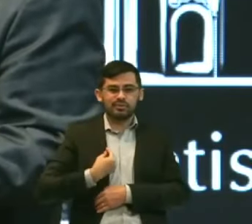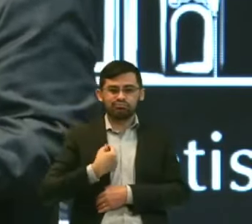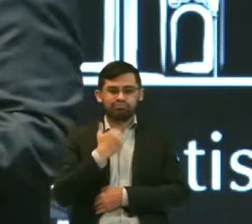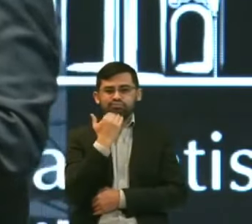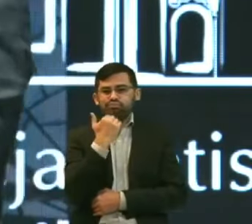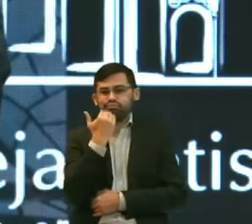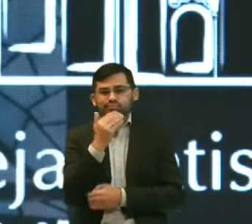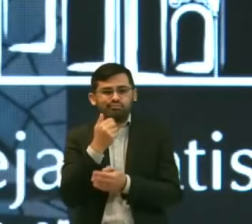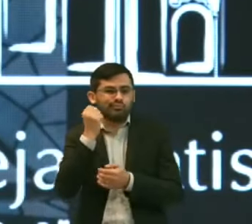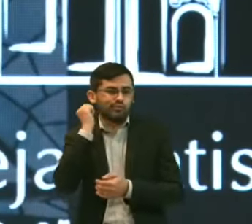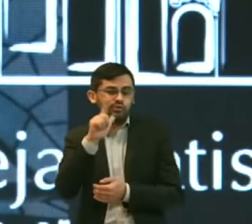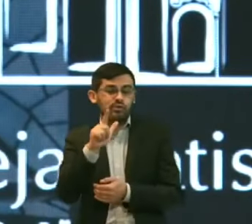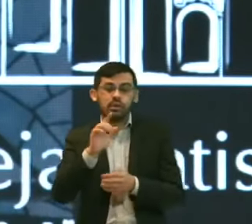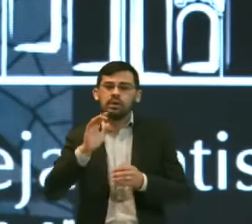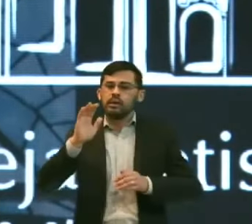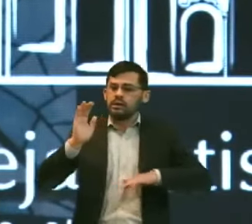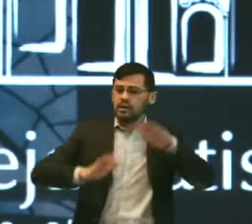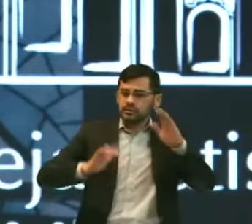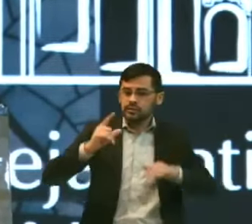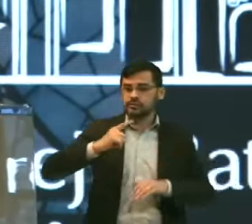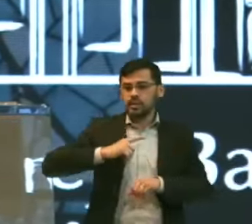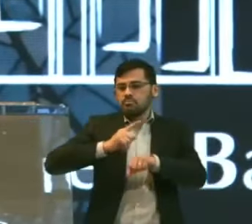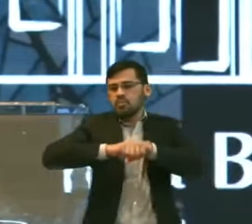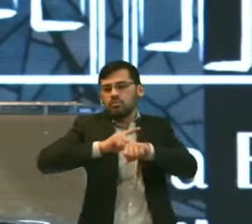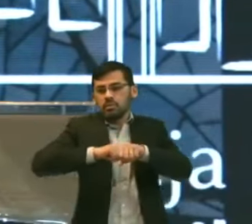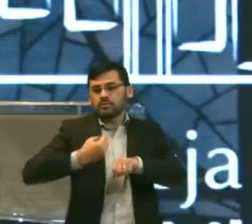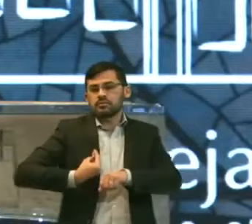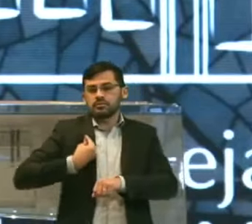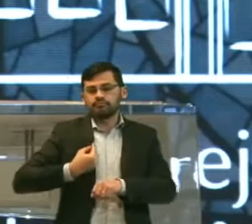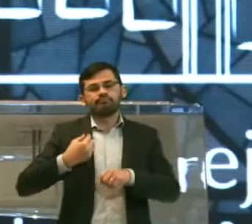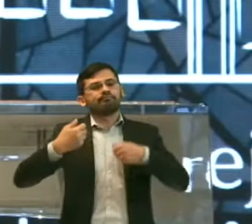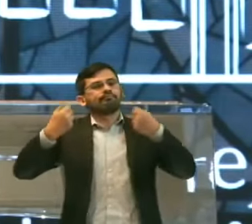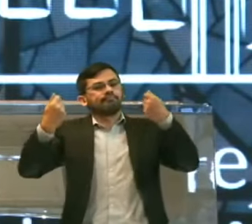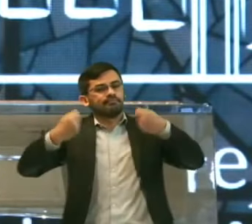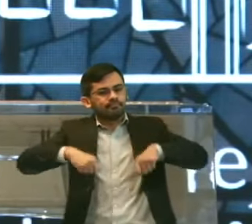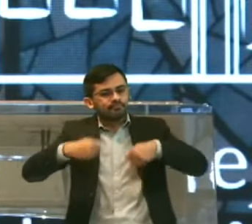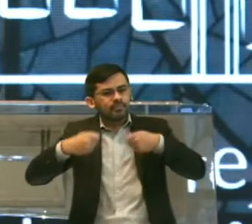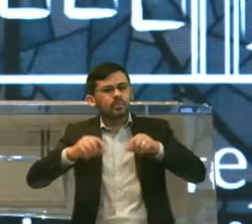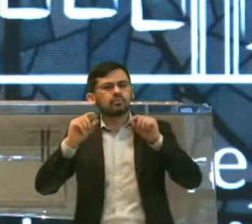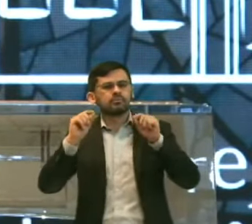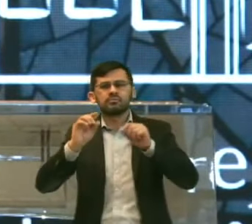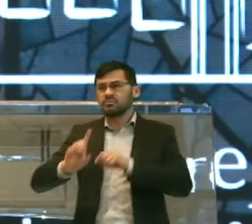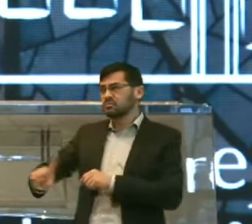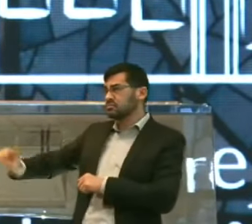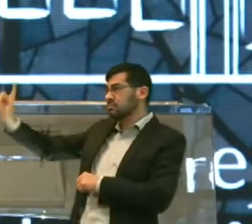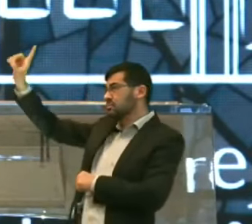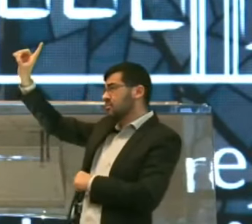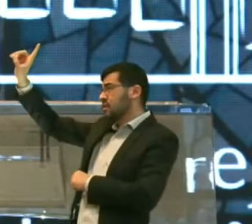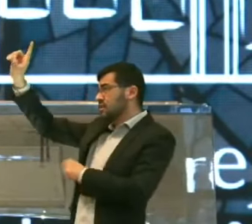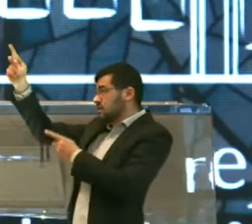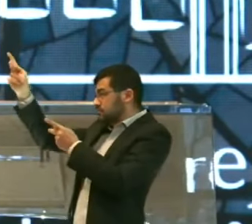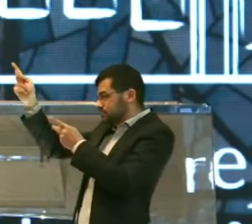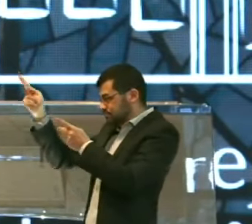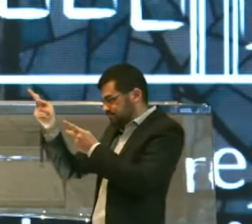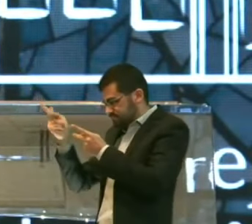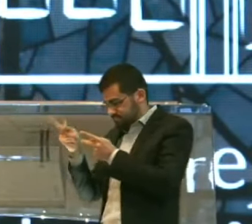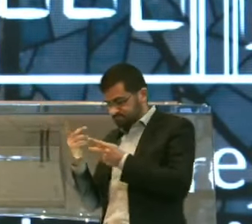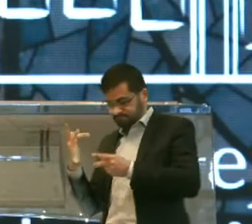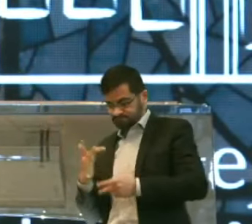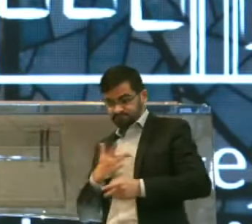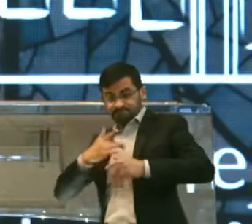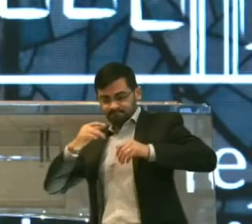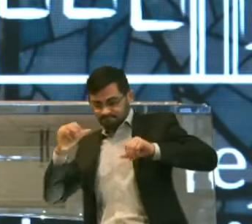E há momentos Na nossa vida Que nós precisamos De intervenções Divinas